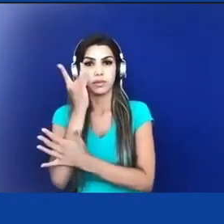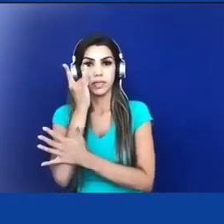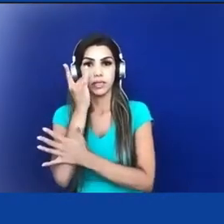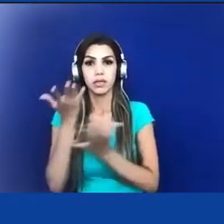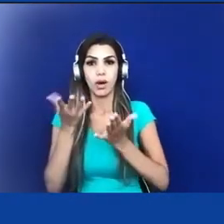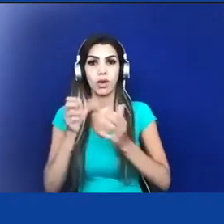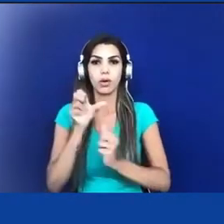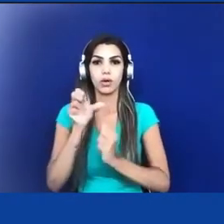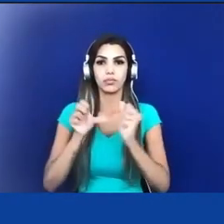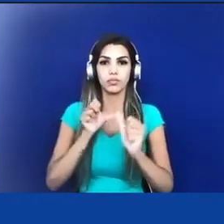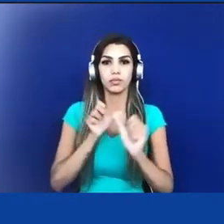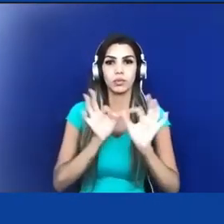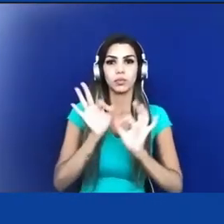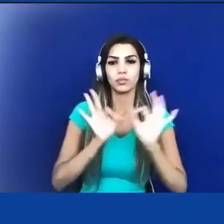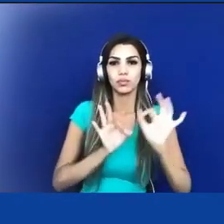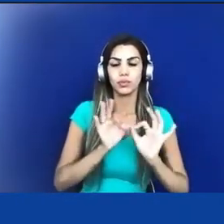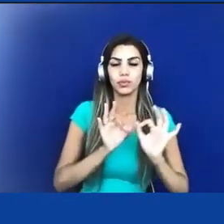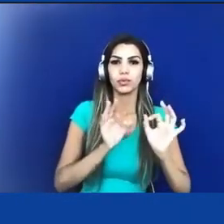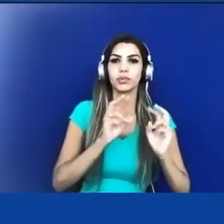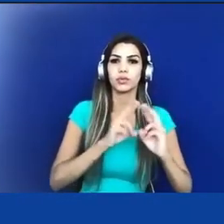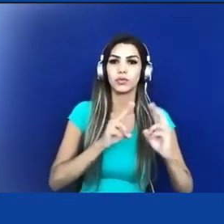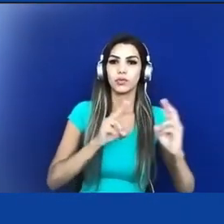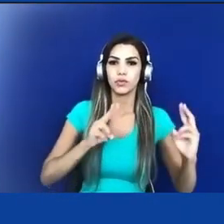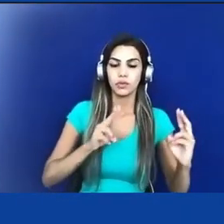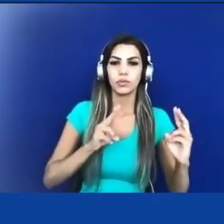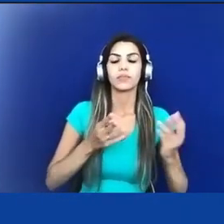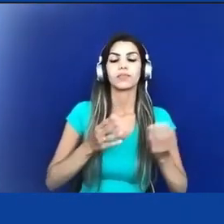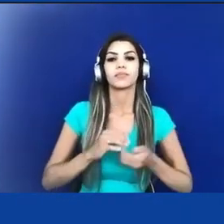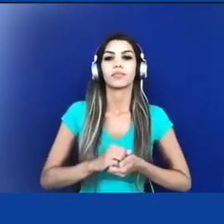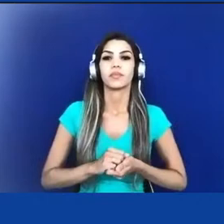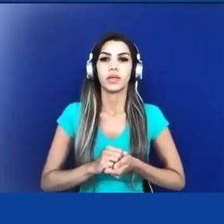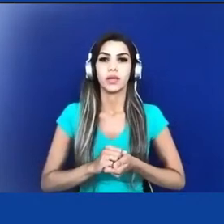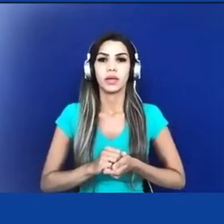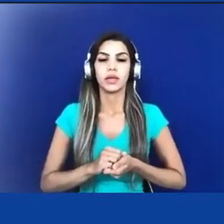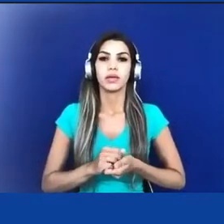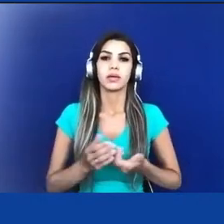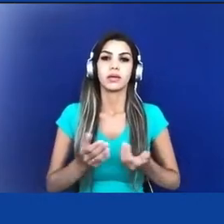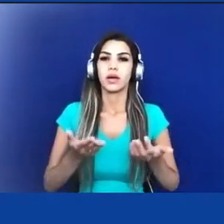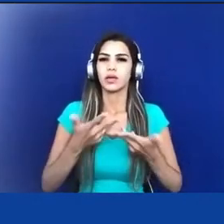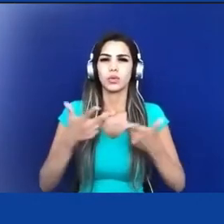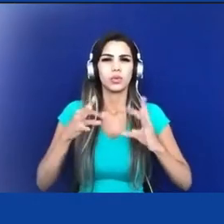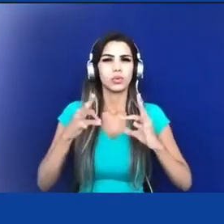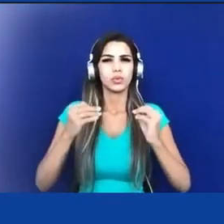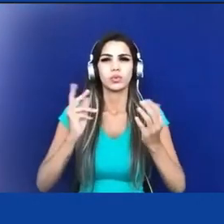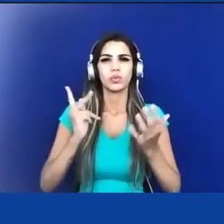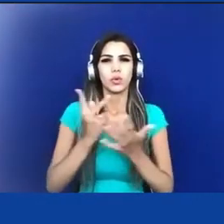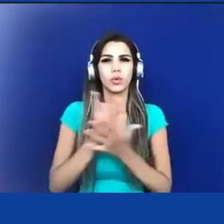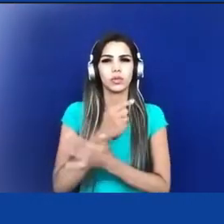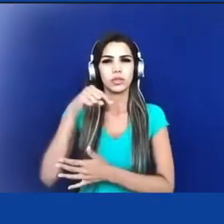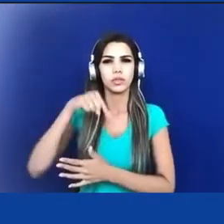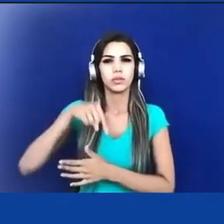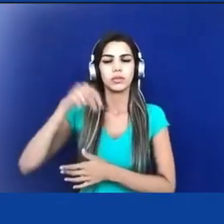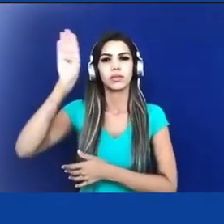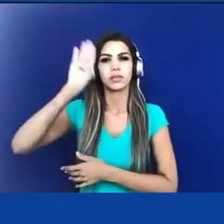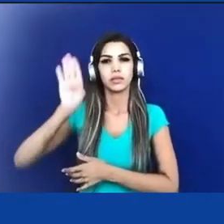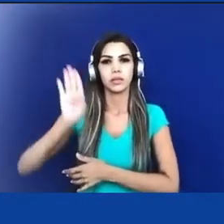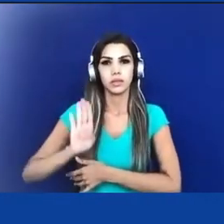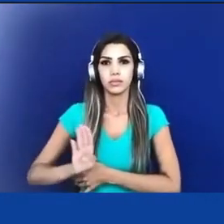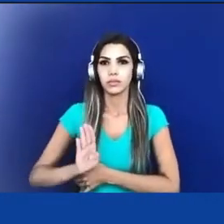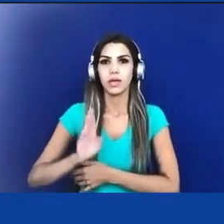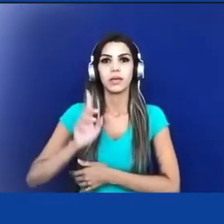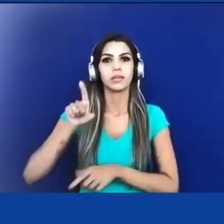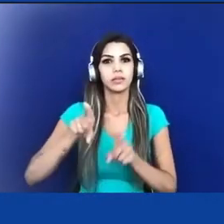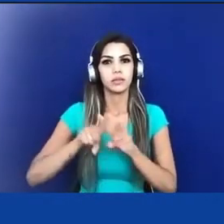e com todas as coisas que estão acontecendo, não apenas no Brasil, como também, como todos estamos acompanhando ansiosamente